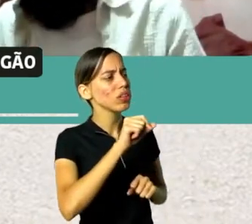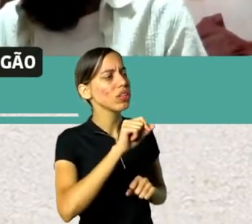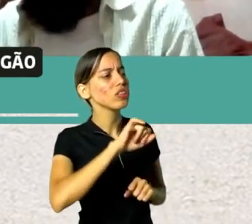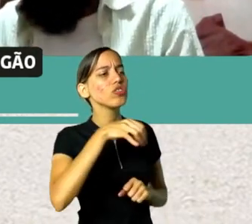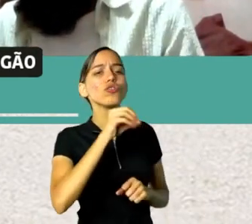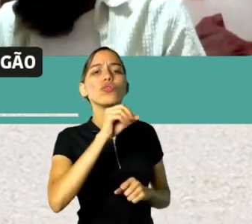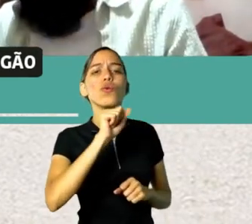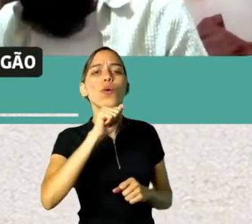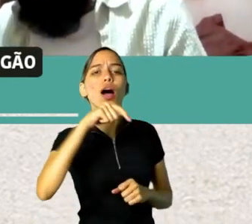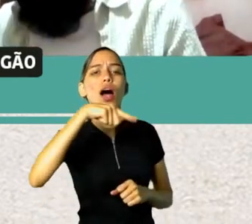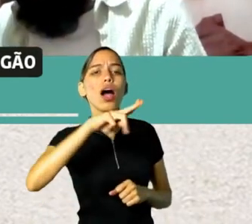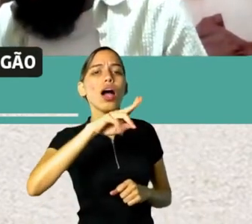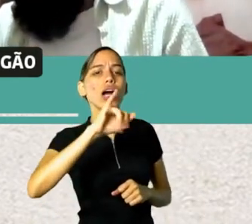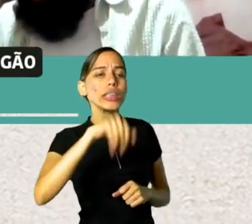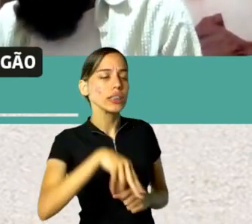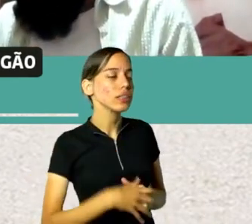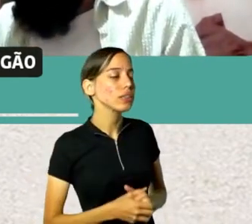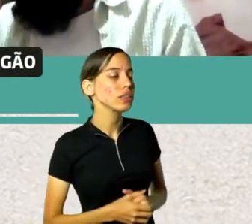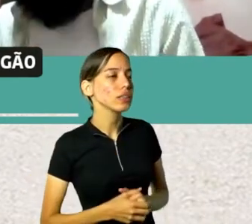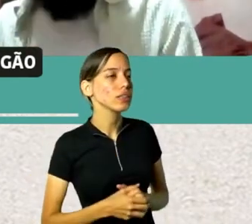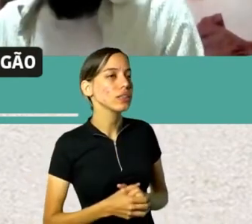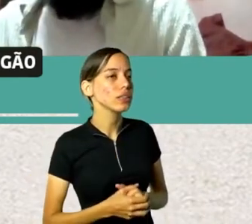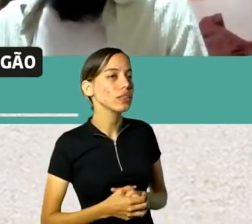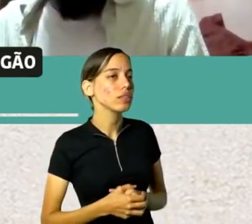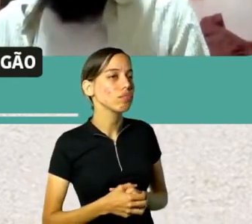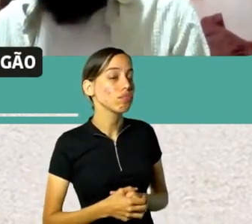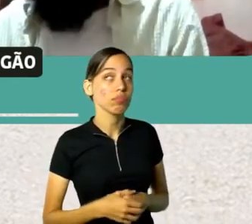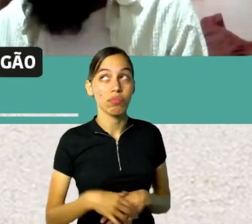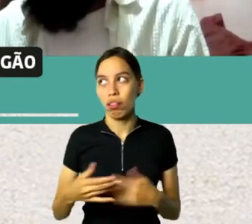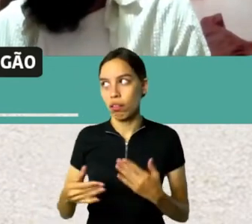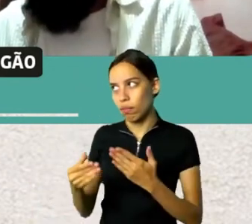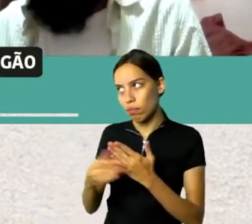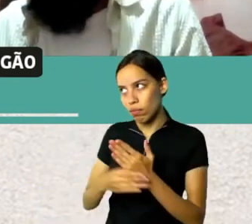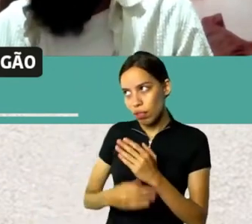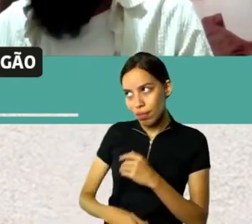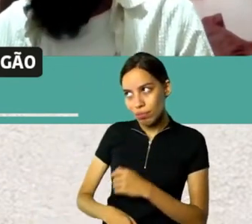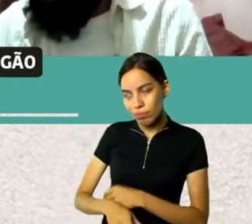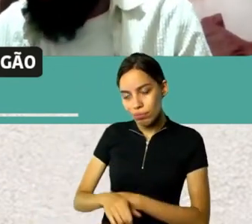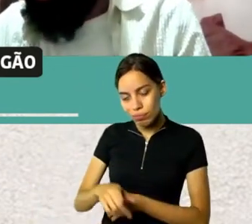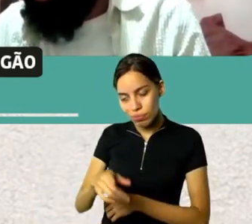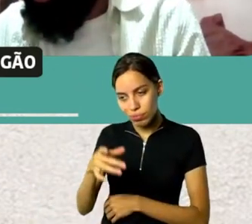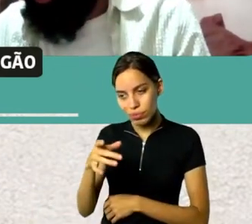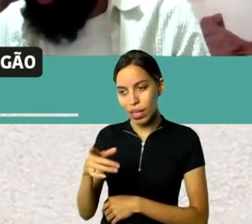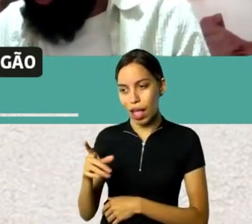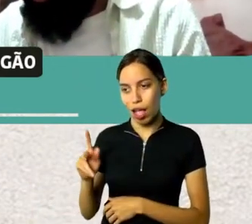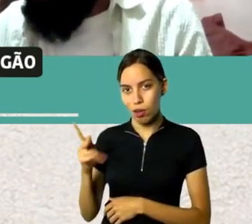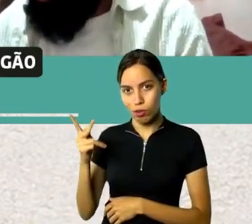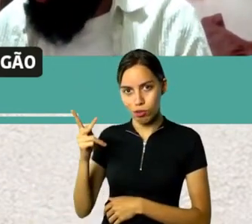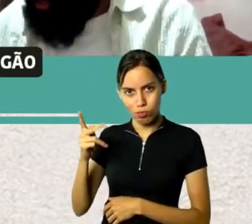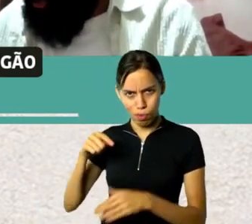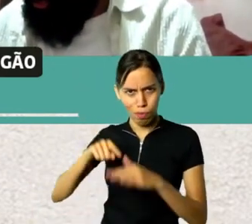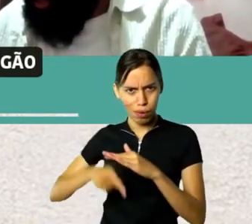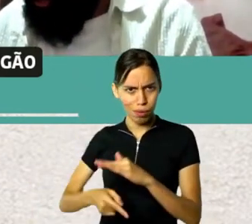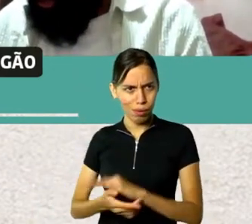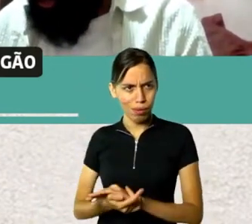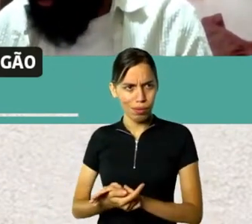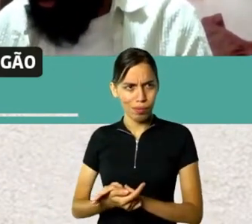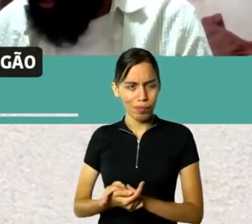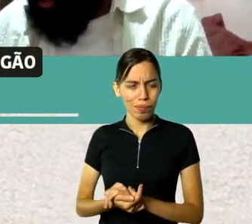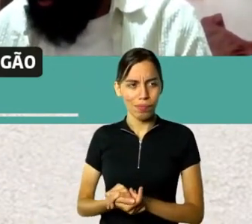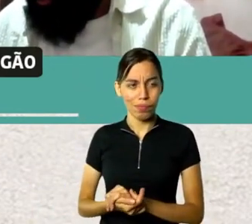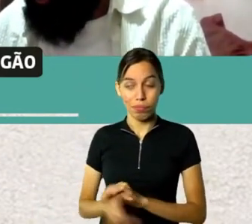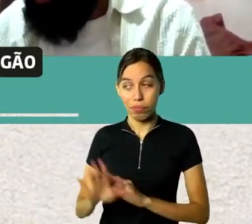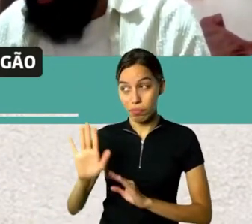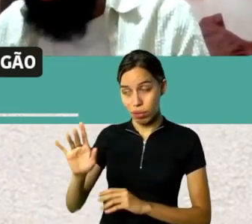Polêmica? Deve ser um livro bem assim, né? O início do livro é bem polêmico, porque assim, vou ver. Vou ler o início do